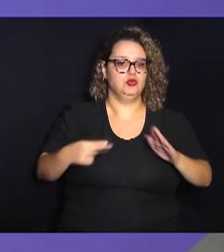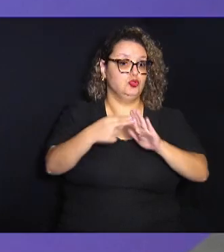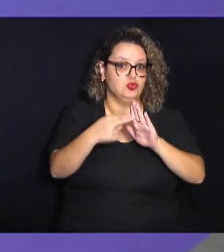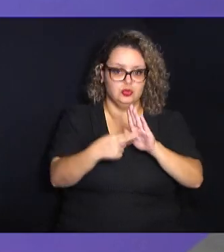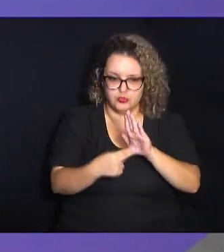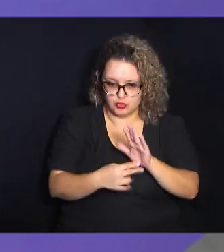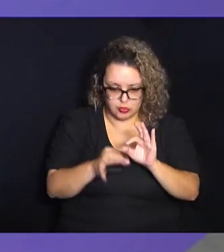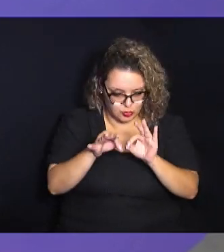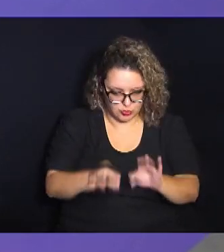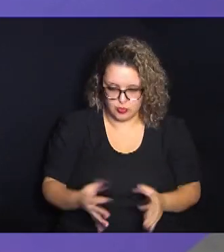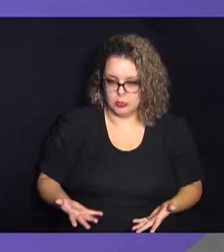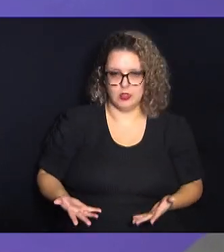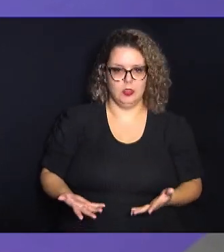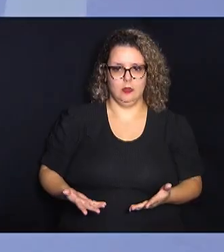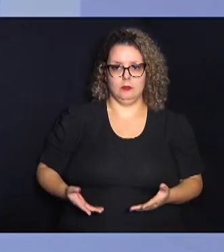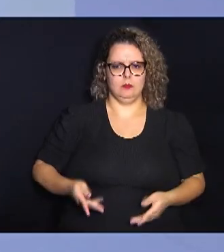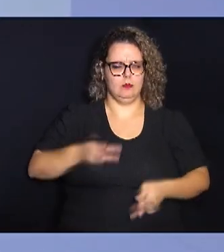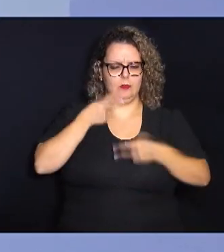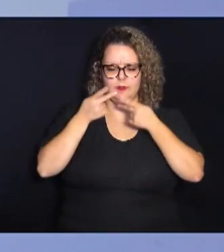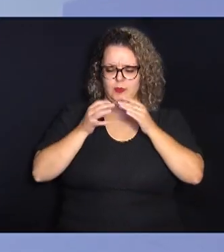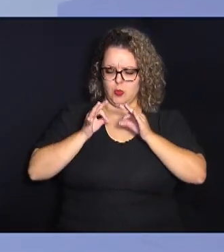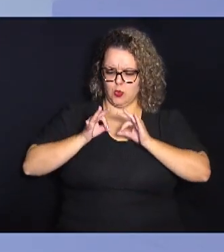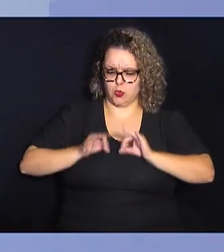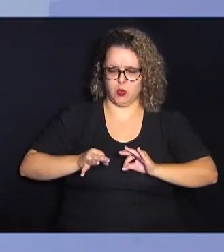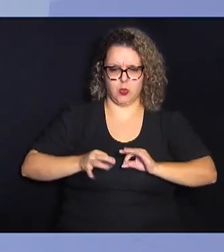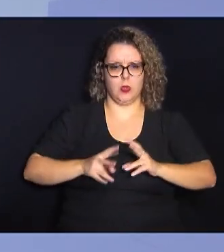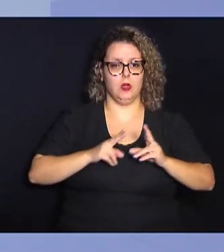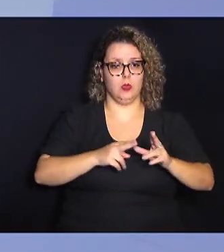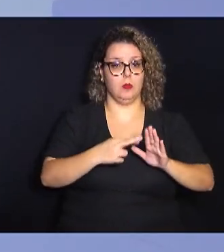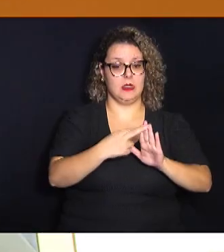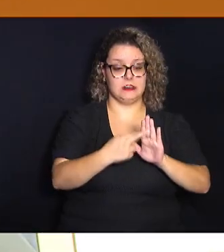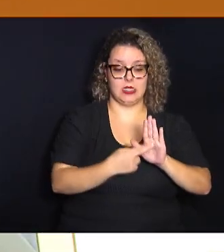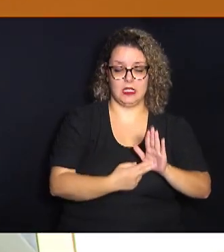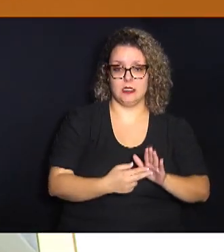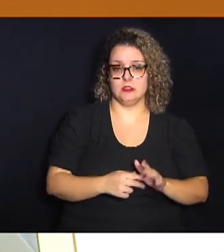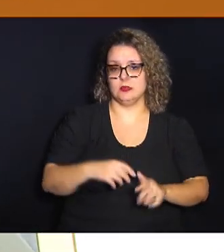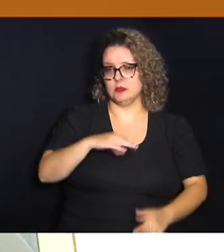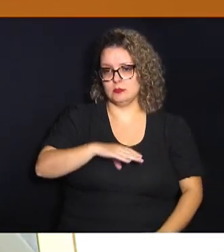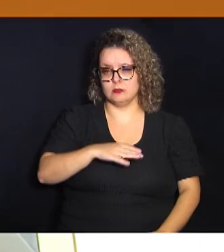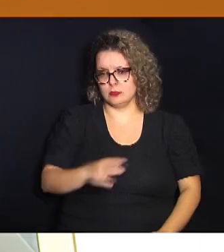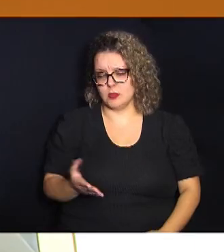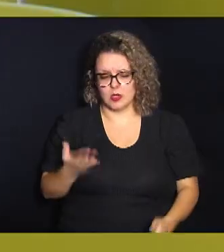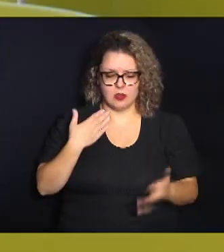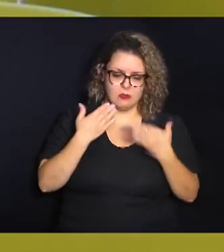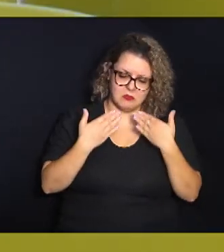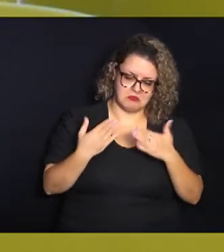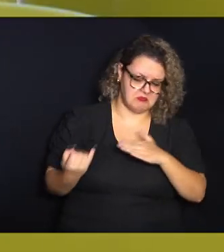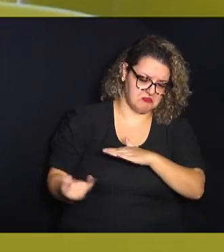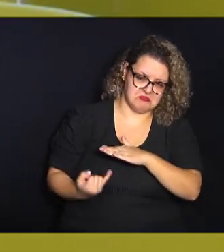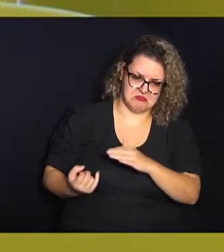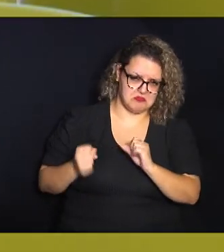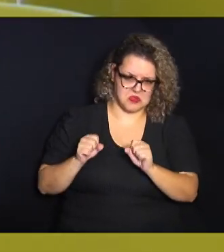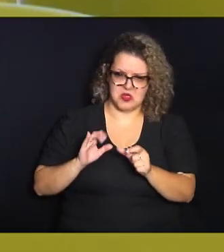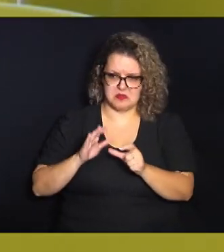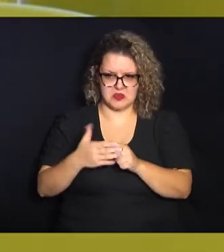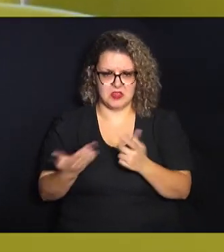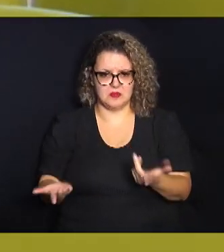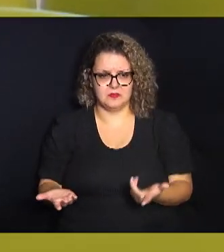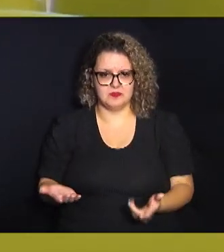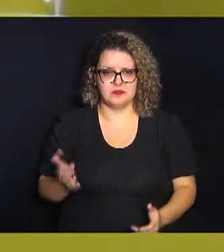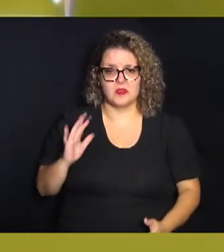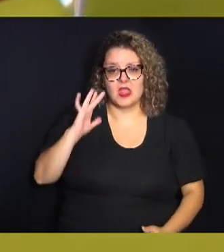falar corretamente como manda as regras da língua portuguesa num bate-papo informal eu posso usar termos sei lá achei